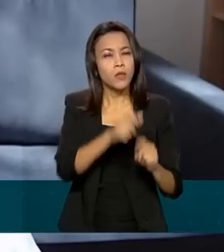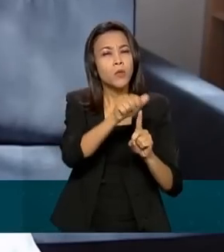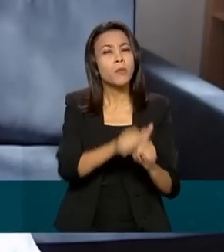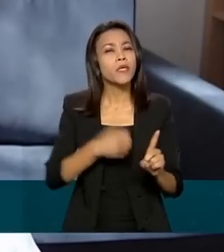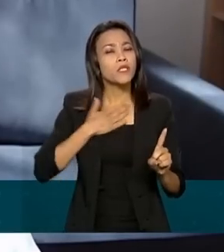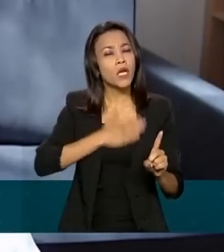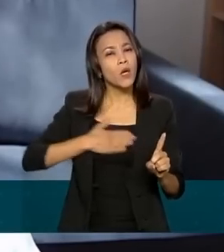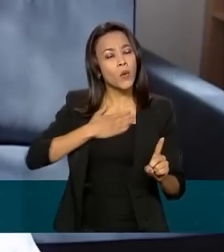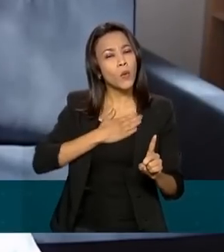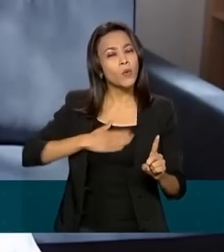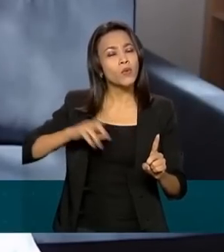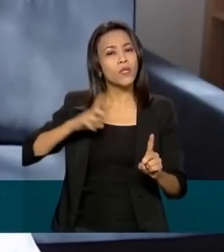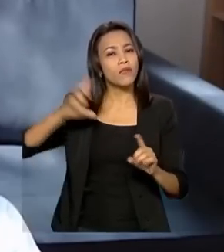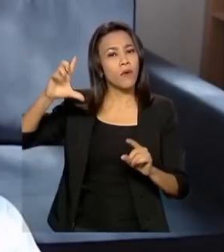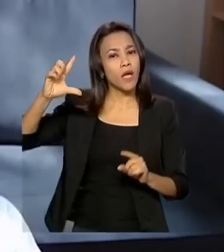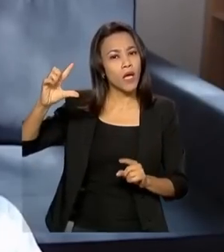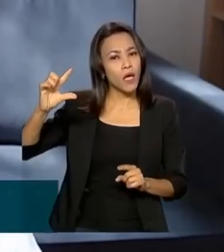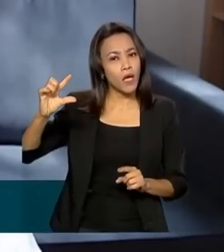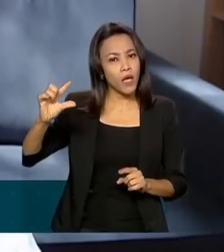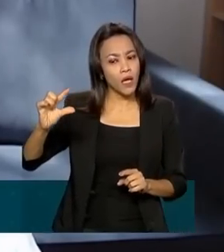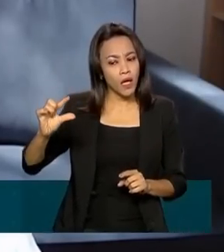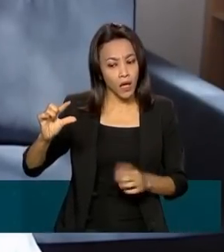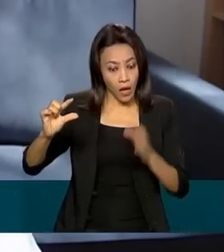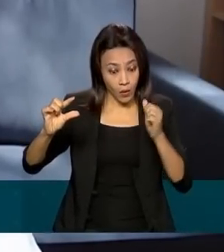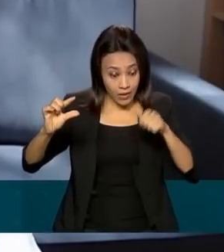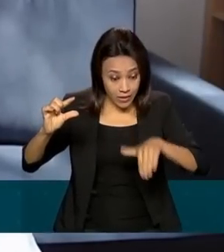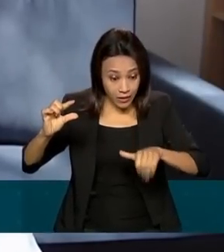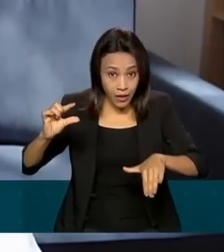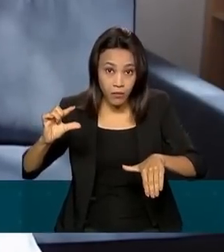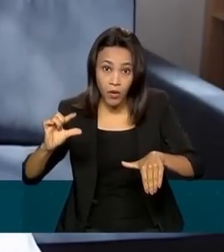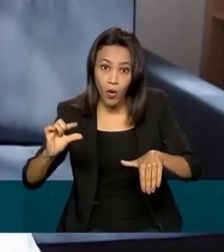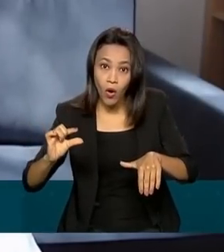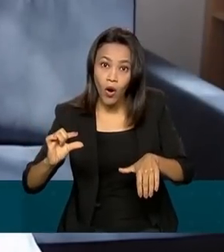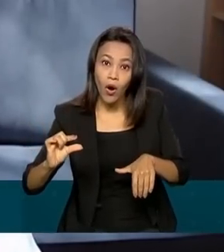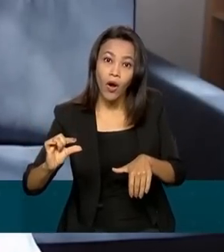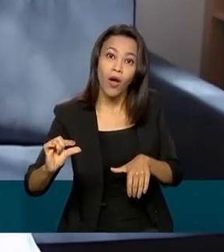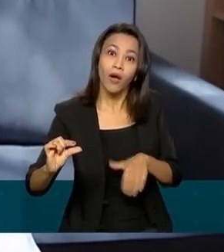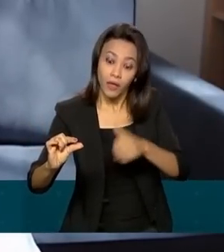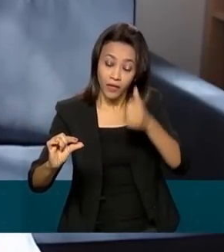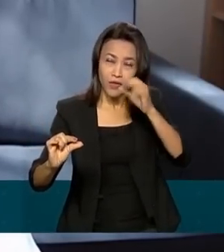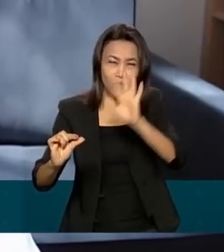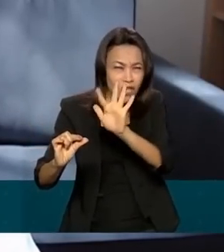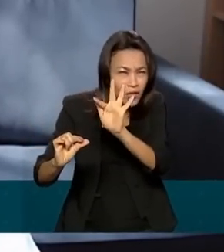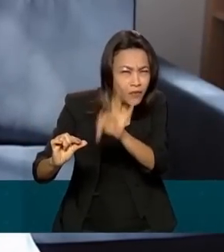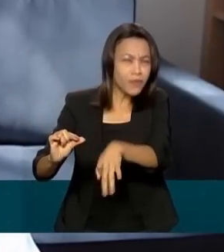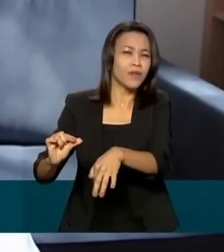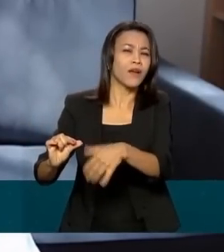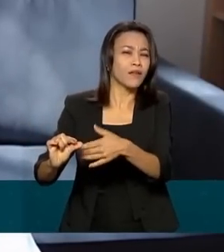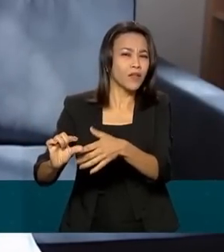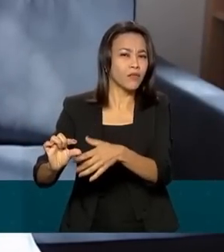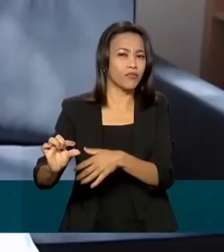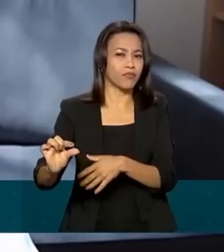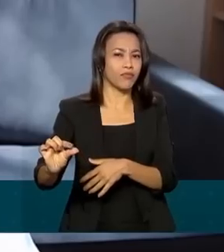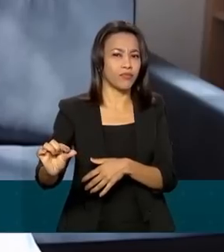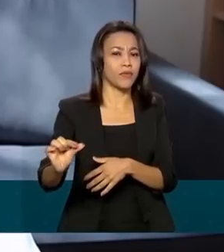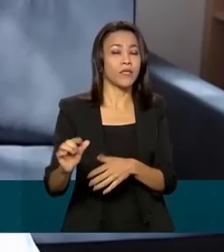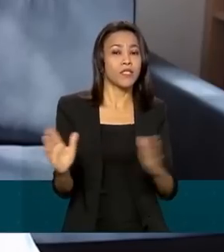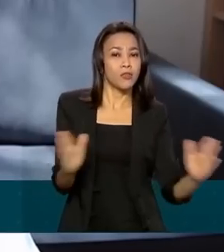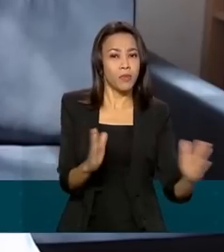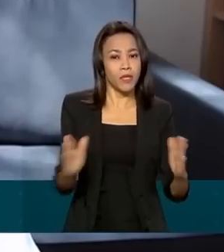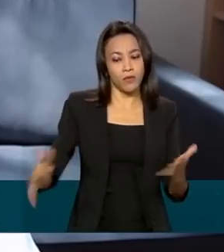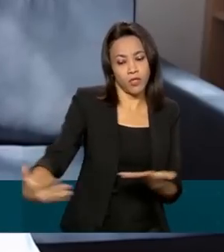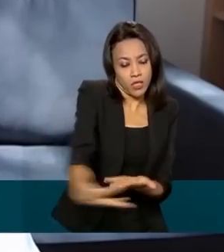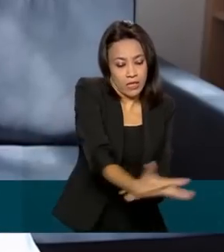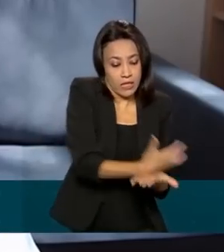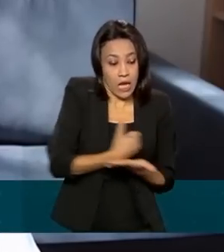a gente observou uma redução de forma mais intensa agora no mês de setembro, já que a gente já está entrando no final do período de entre safra, acaba mais ou menos em